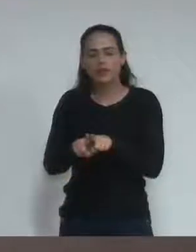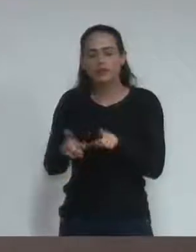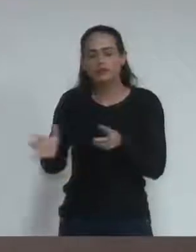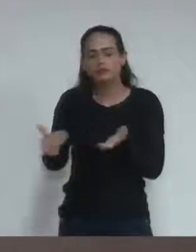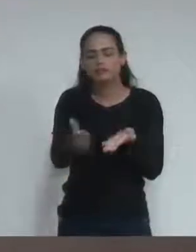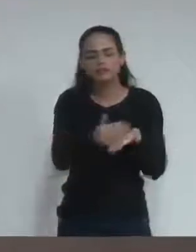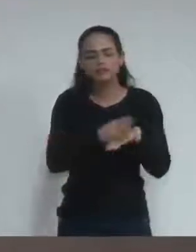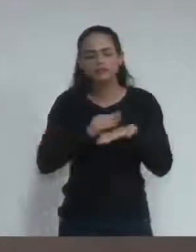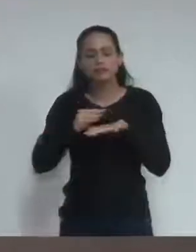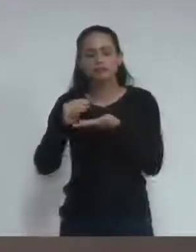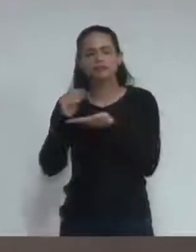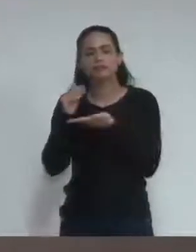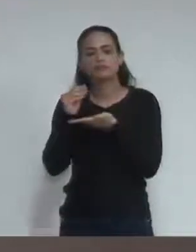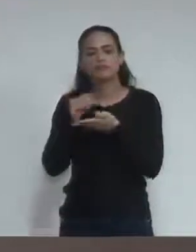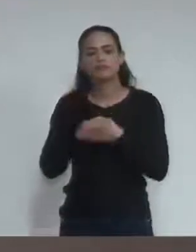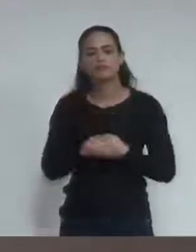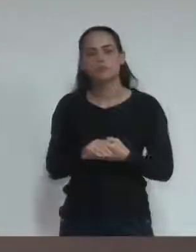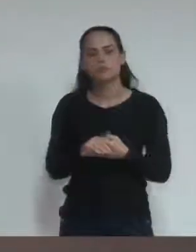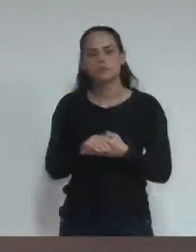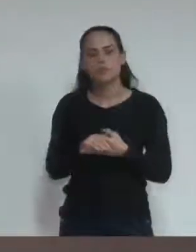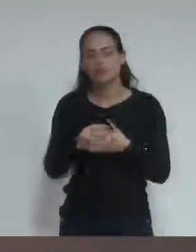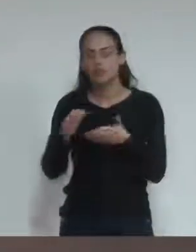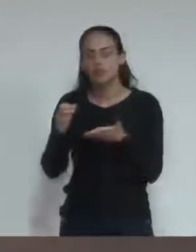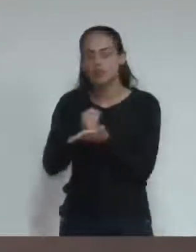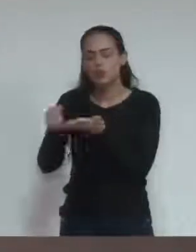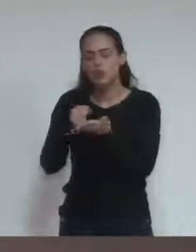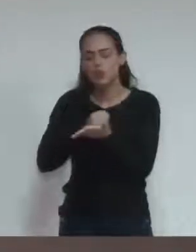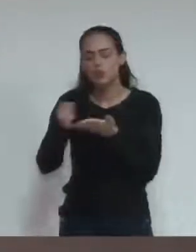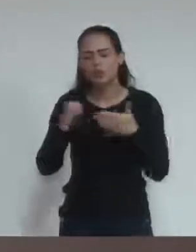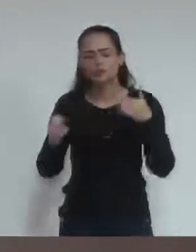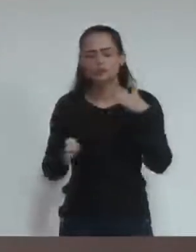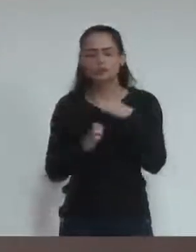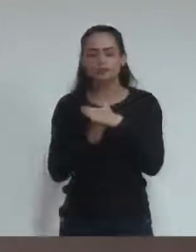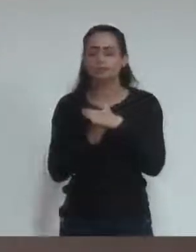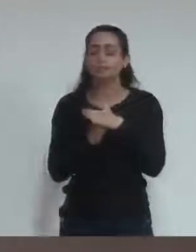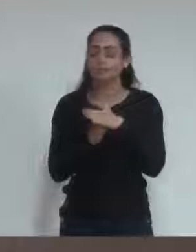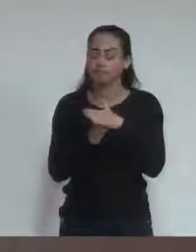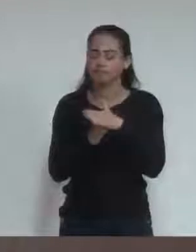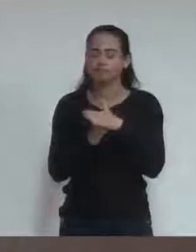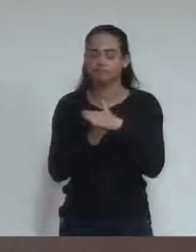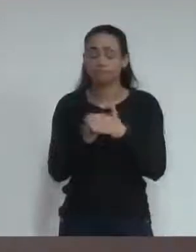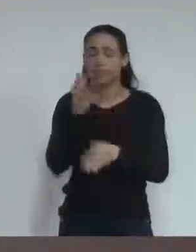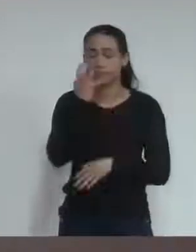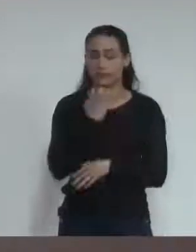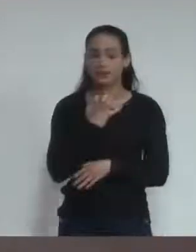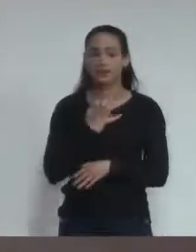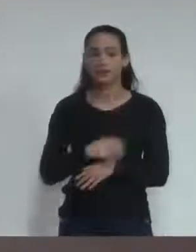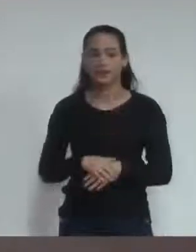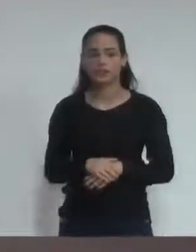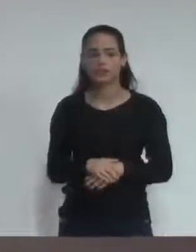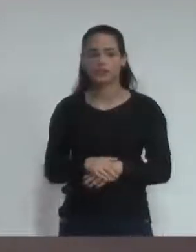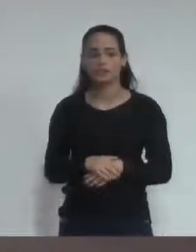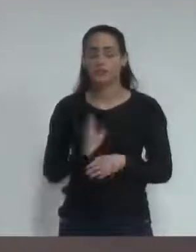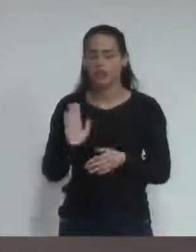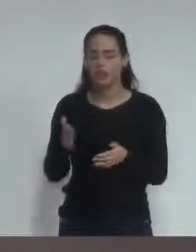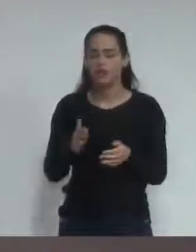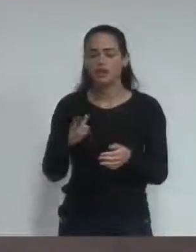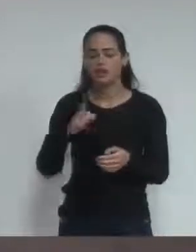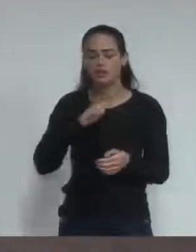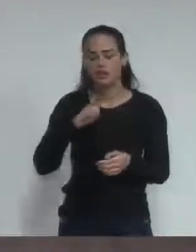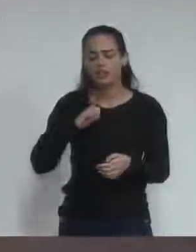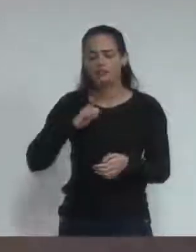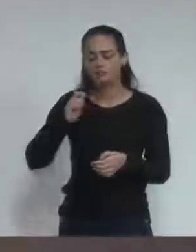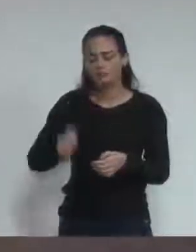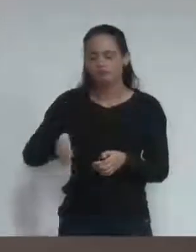é só de quase 9 milhões. Isso está em curso. Já está na segunda instância federal.